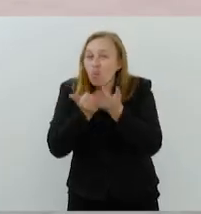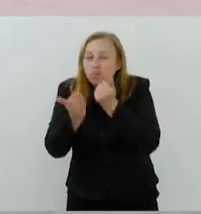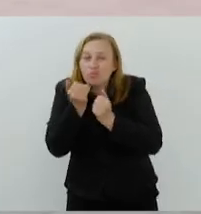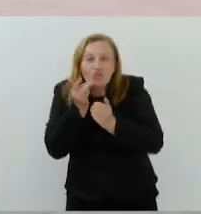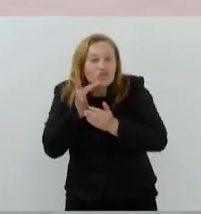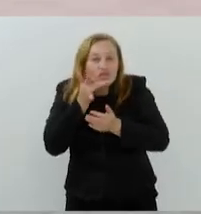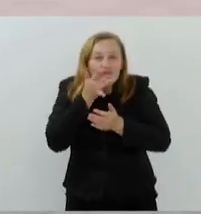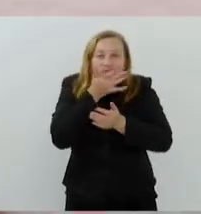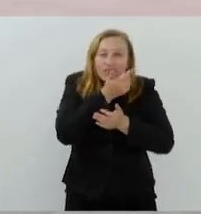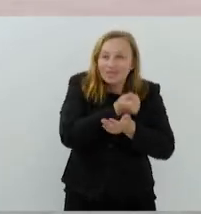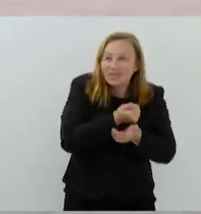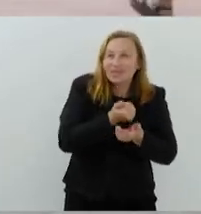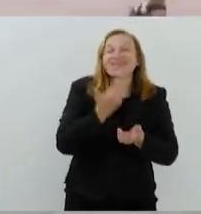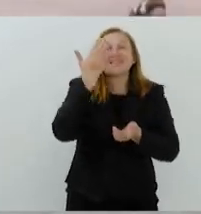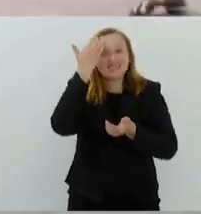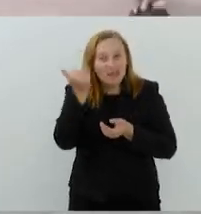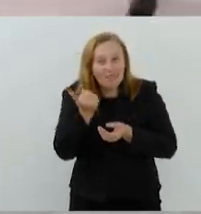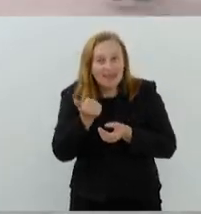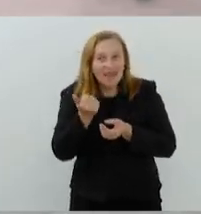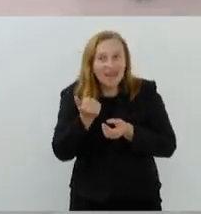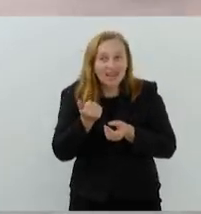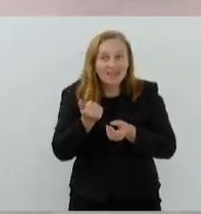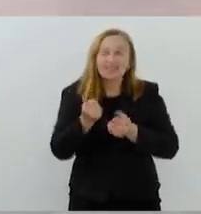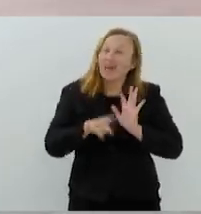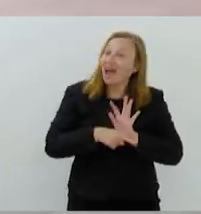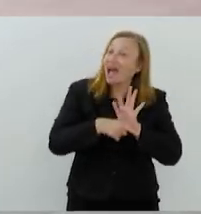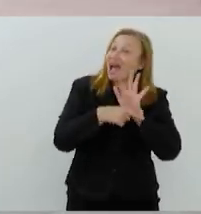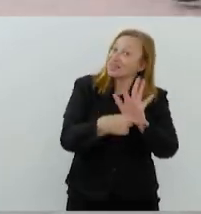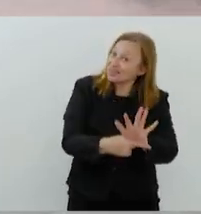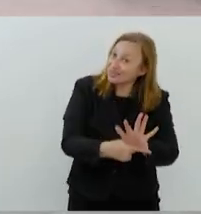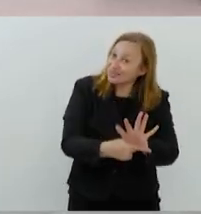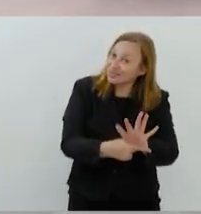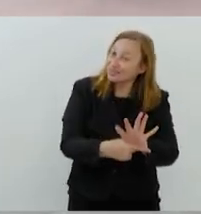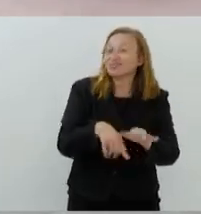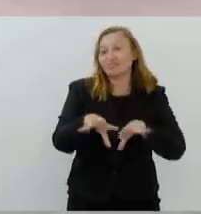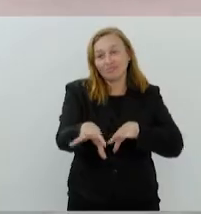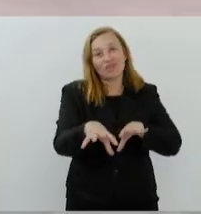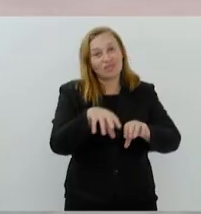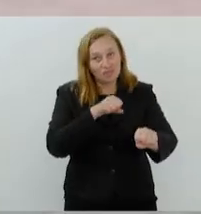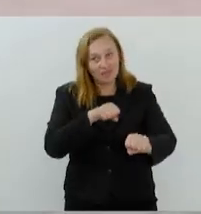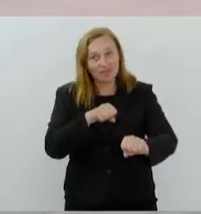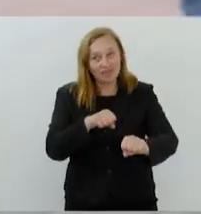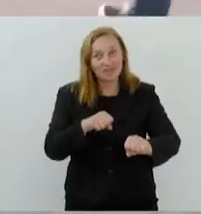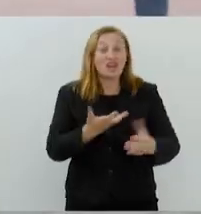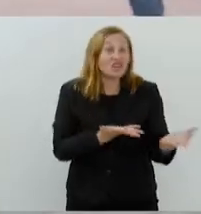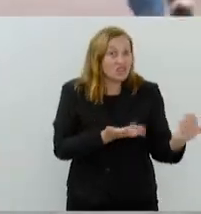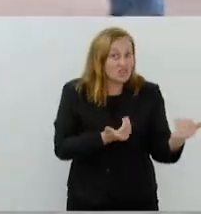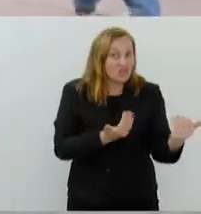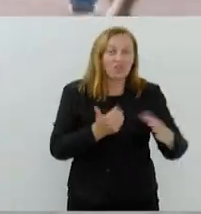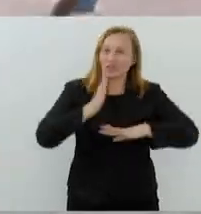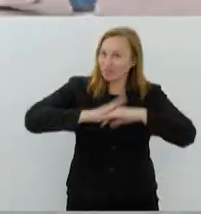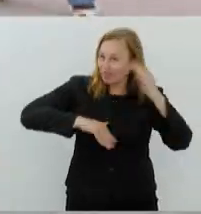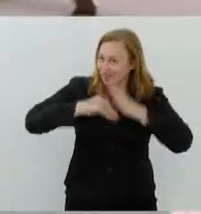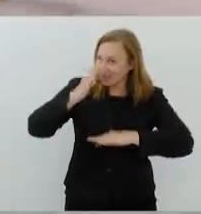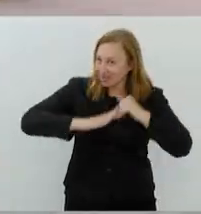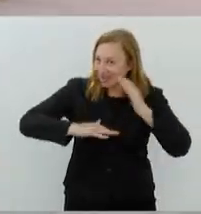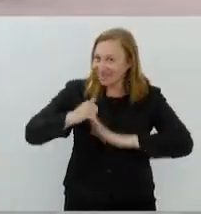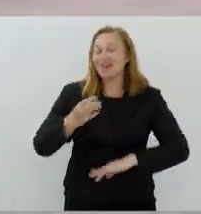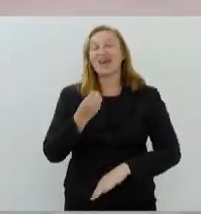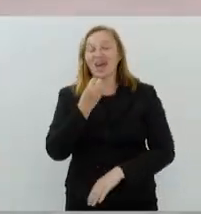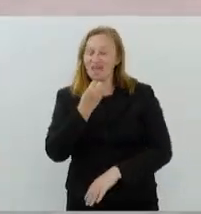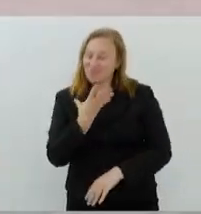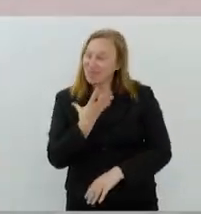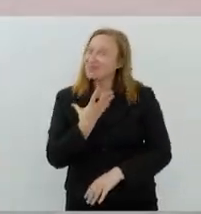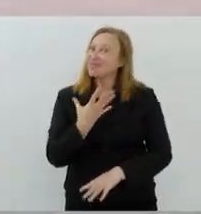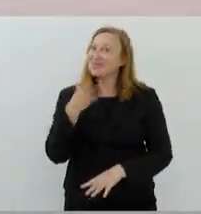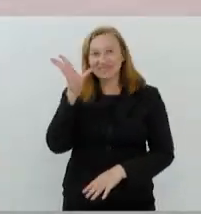deliciosas, saberá que estará contribuindo para a formação de jovens profissionais. Isso é uma coisa muito